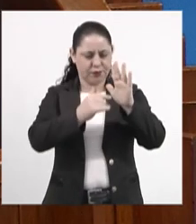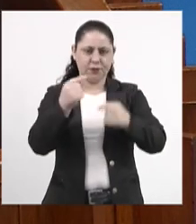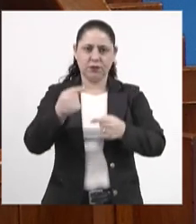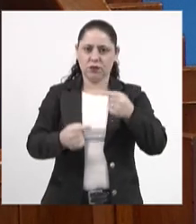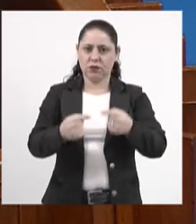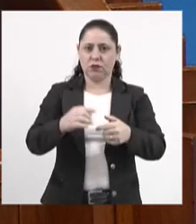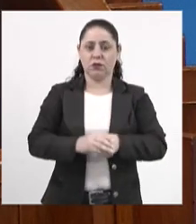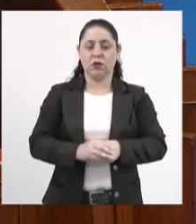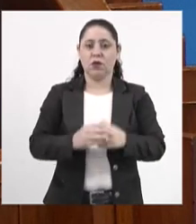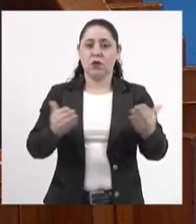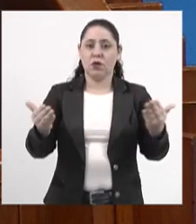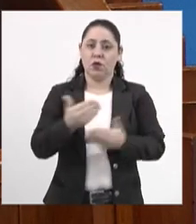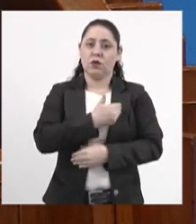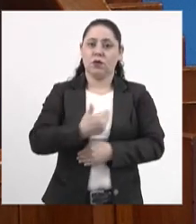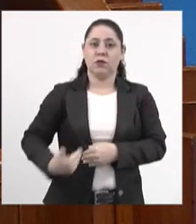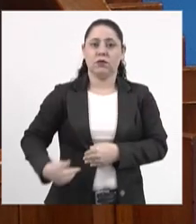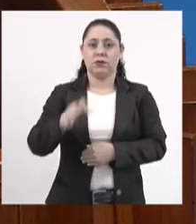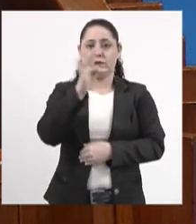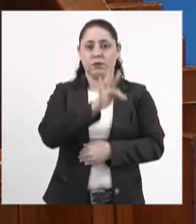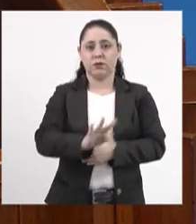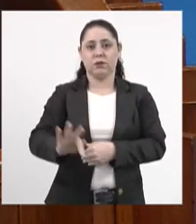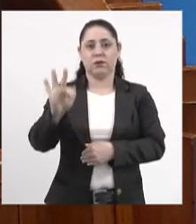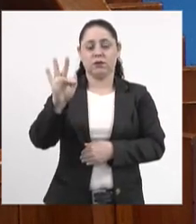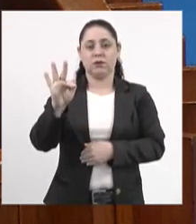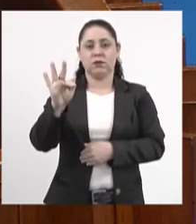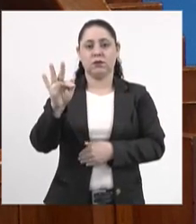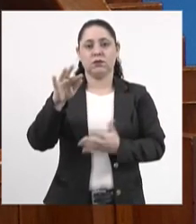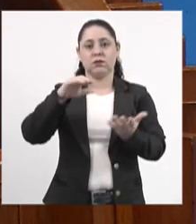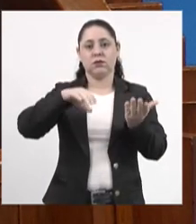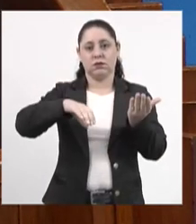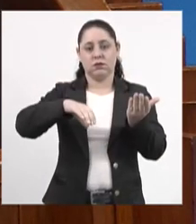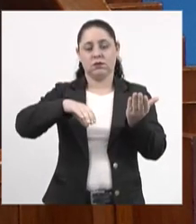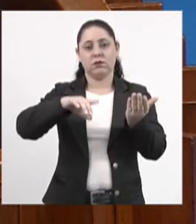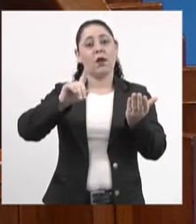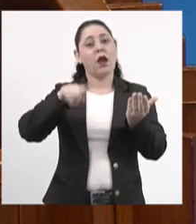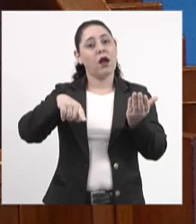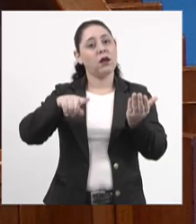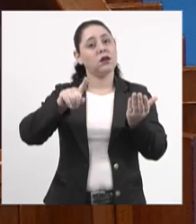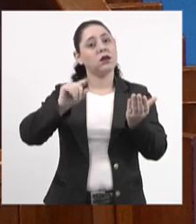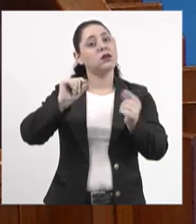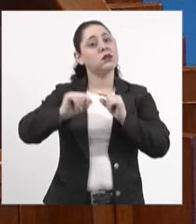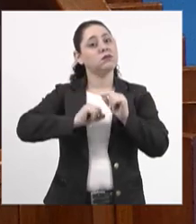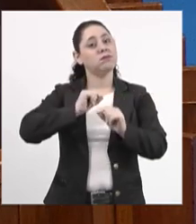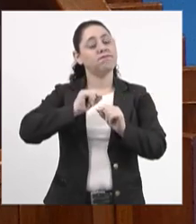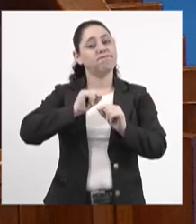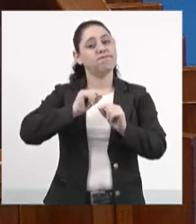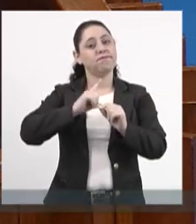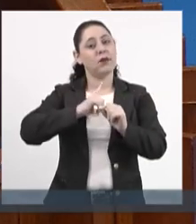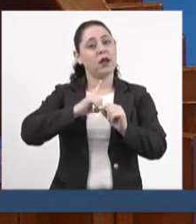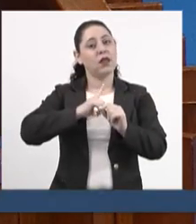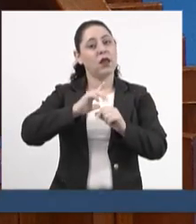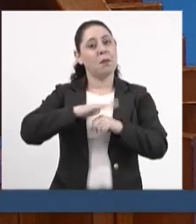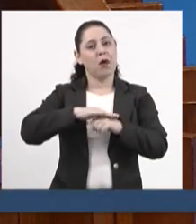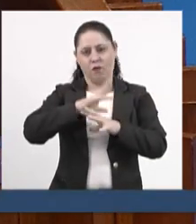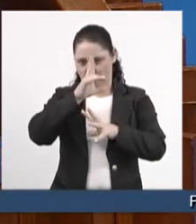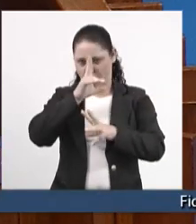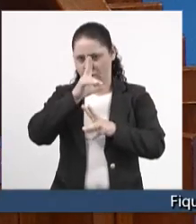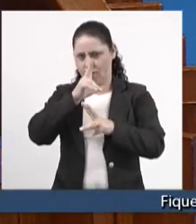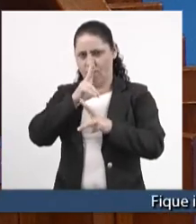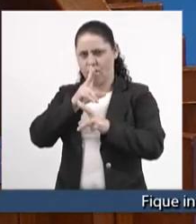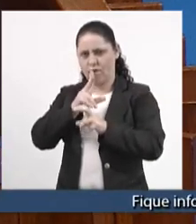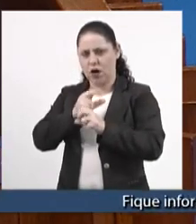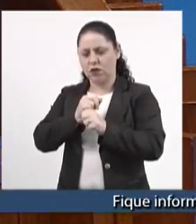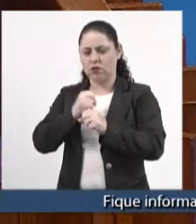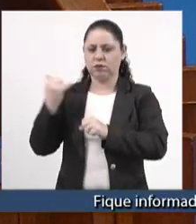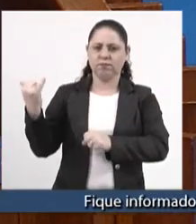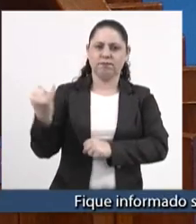hoje no governo federal, no Congresso Nacional, é aquela que aparentemente ganhou mais força, ganhou mais